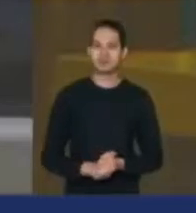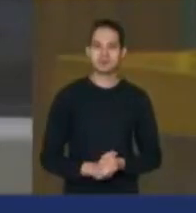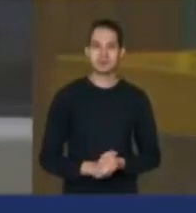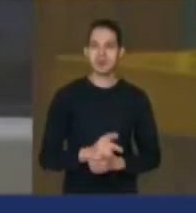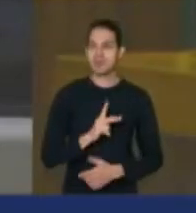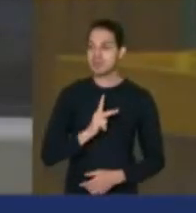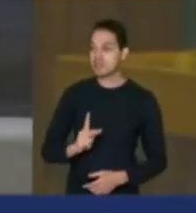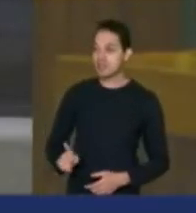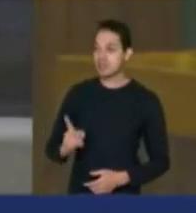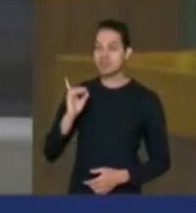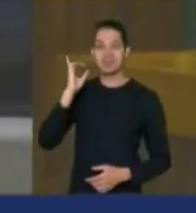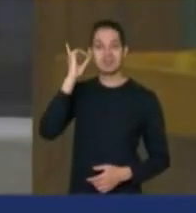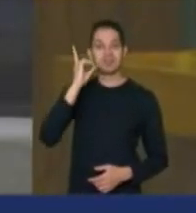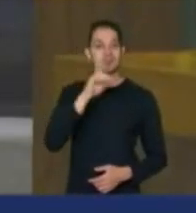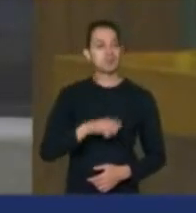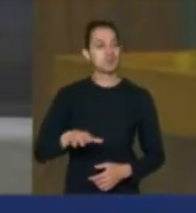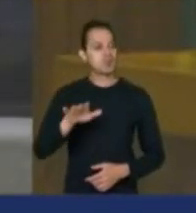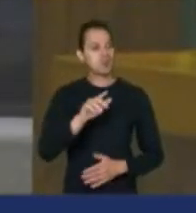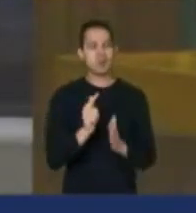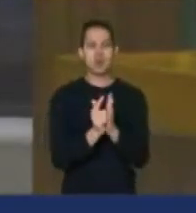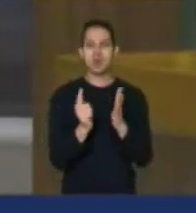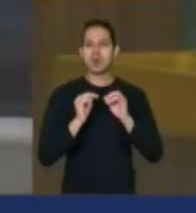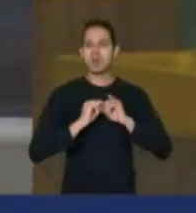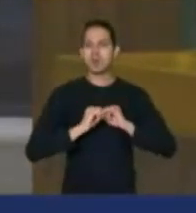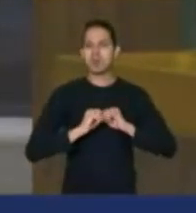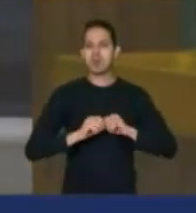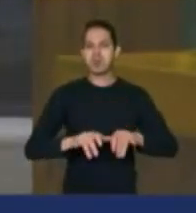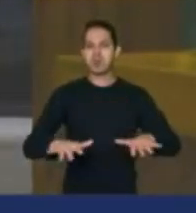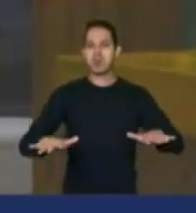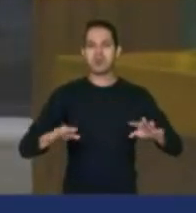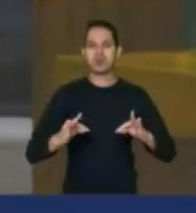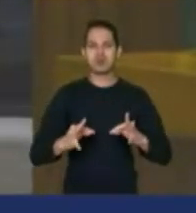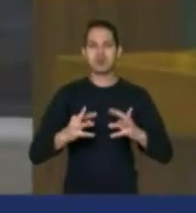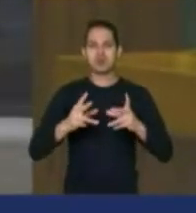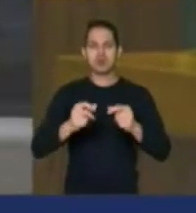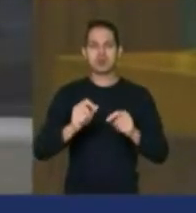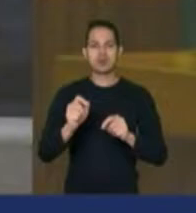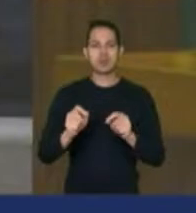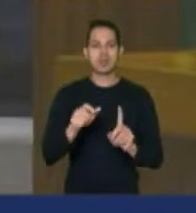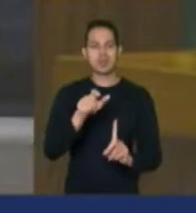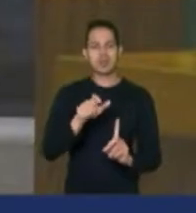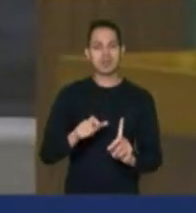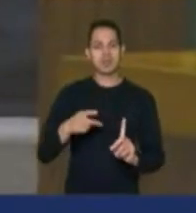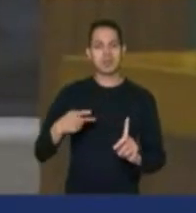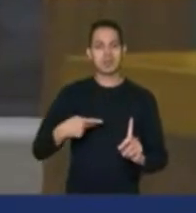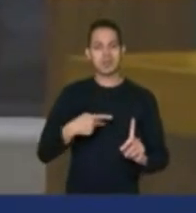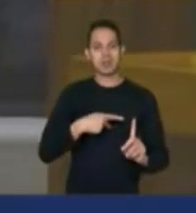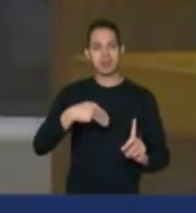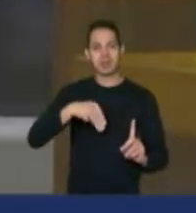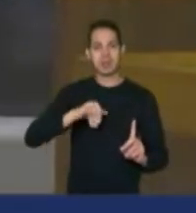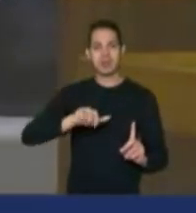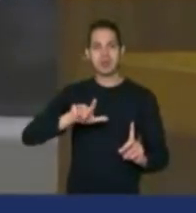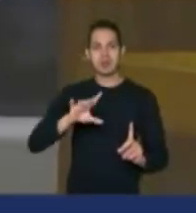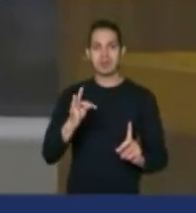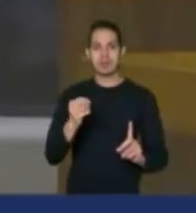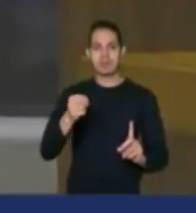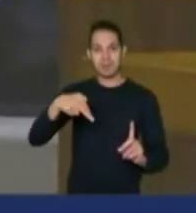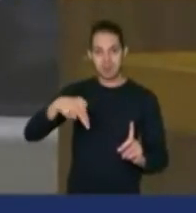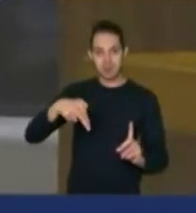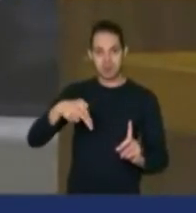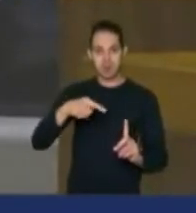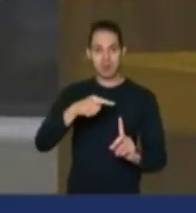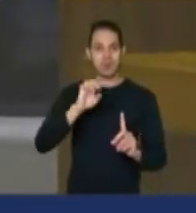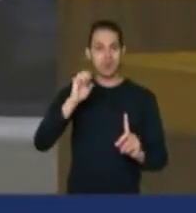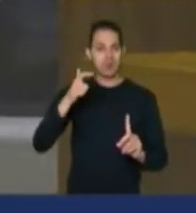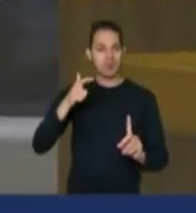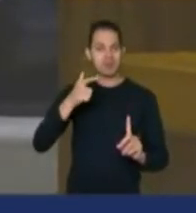Está em toda a imprensa nesse momento que o pastor Milton Ribeiro, ex-ministro